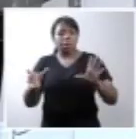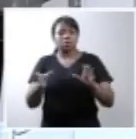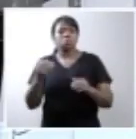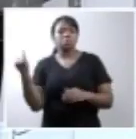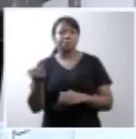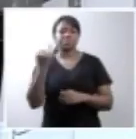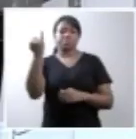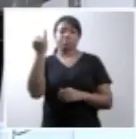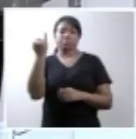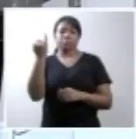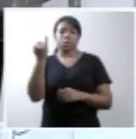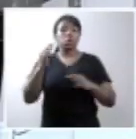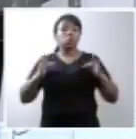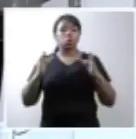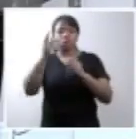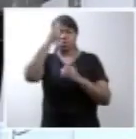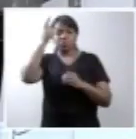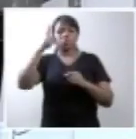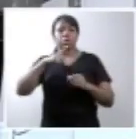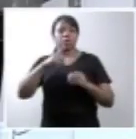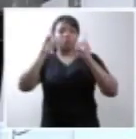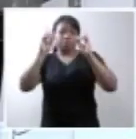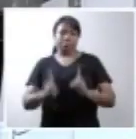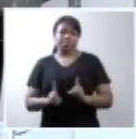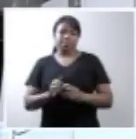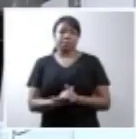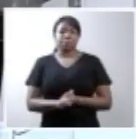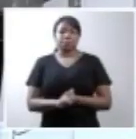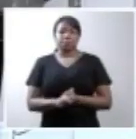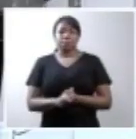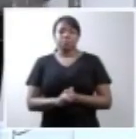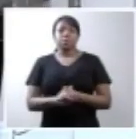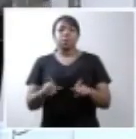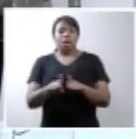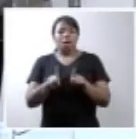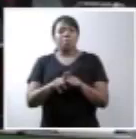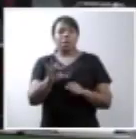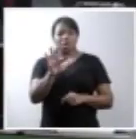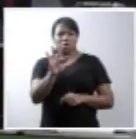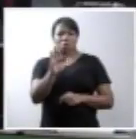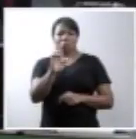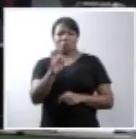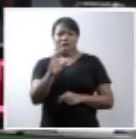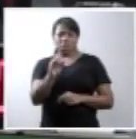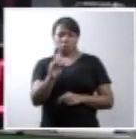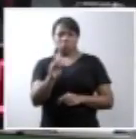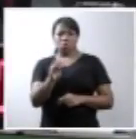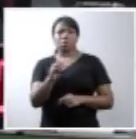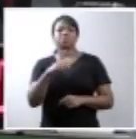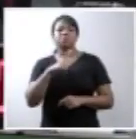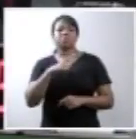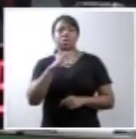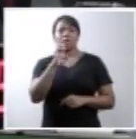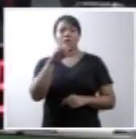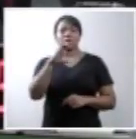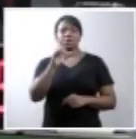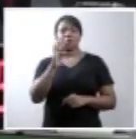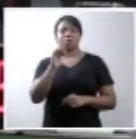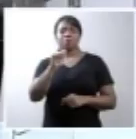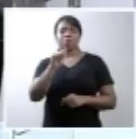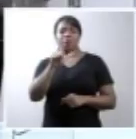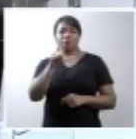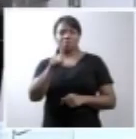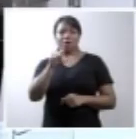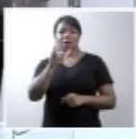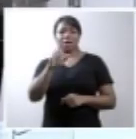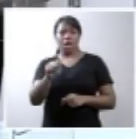fundamentais para todas as pessoas com deficiência. E o feto com anencefalia seria uma pessoa